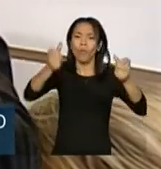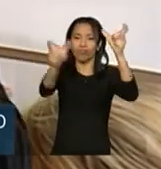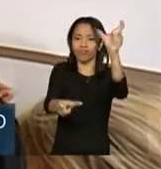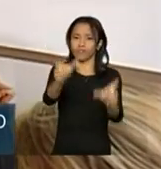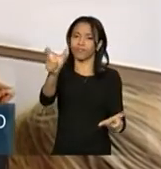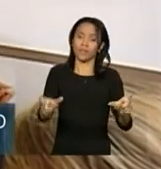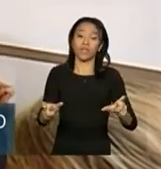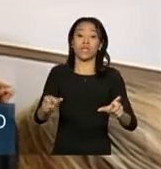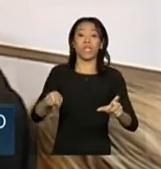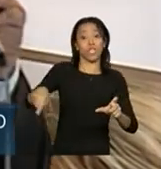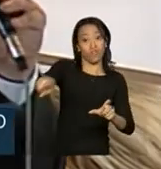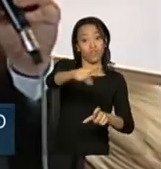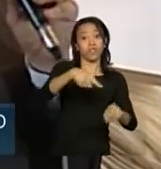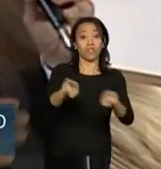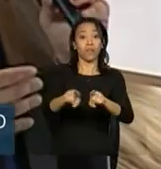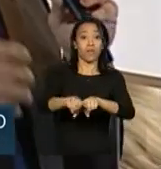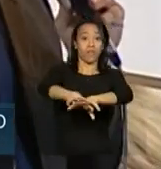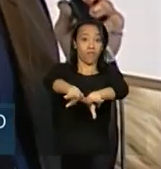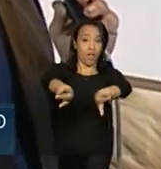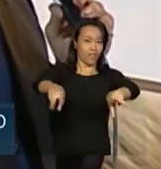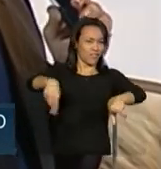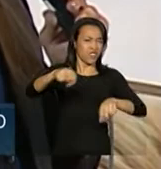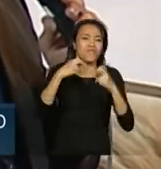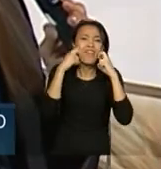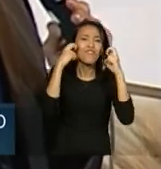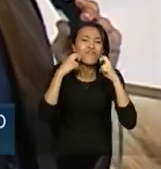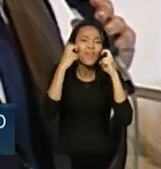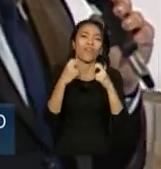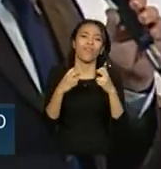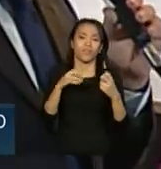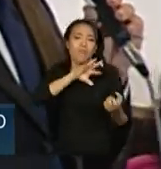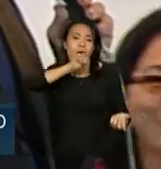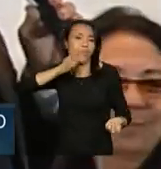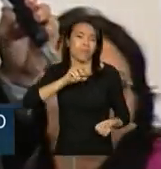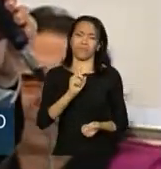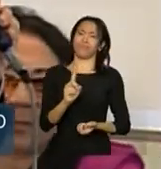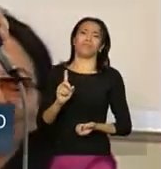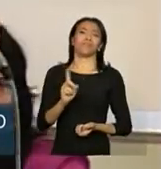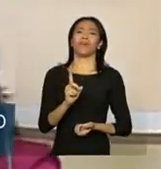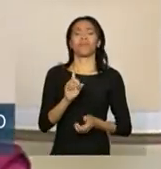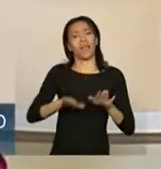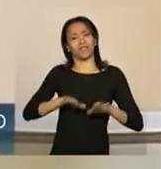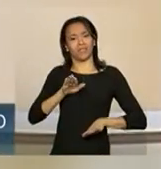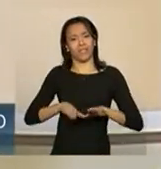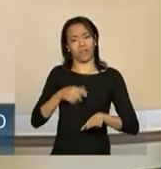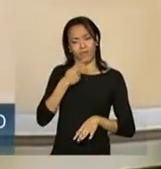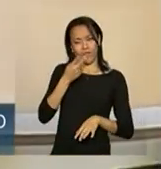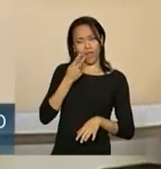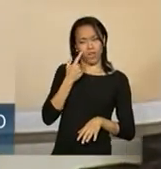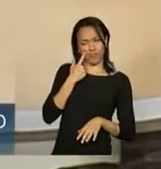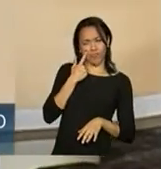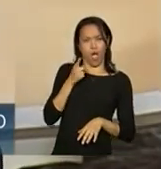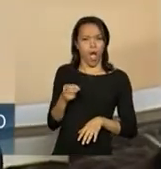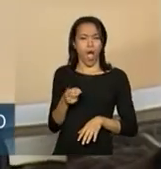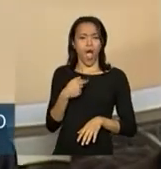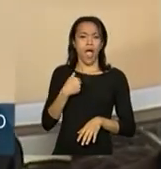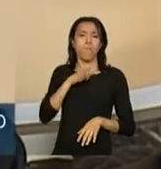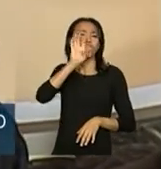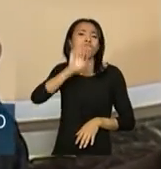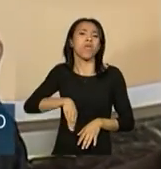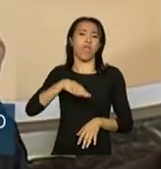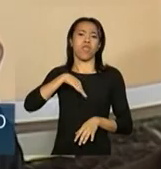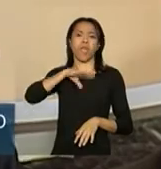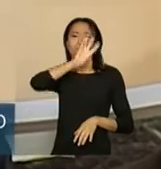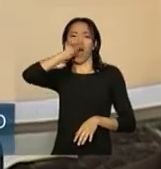Vários de vocês não se envergonhem em falar, porque às vezes alguém pode ficar um pouco assim, não falo tão bem